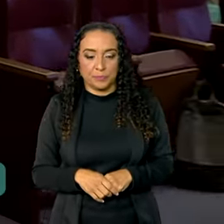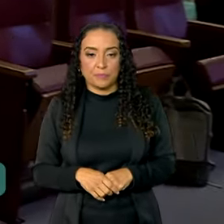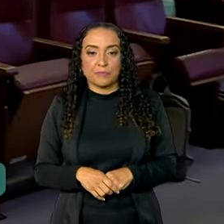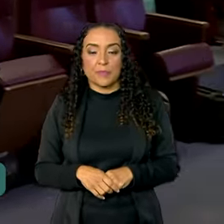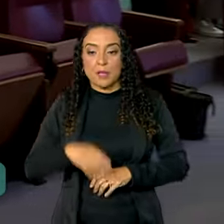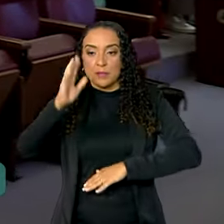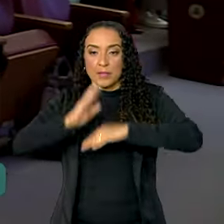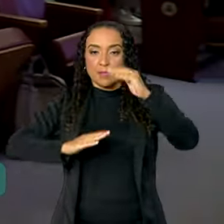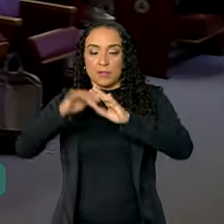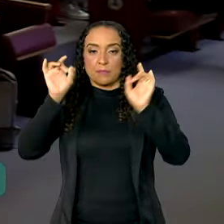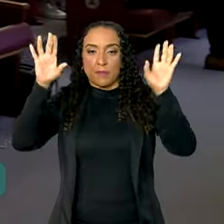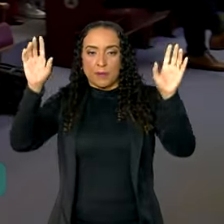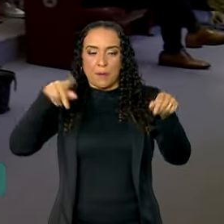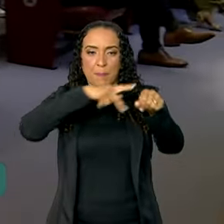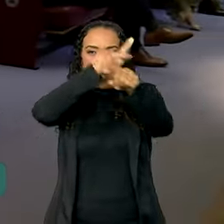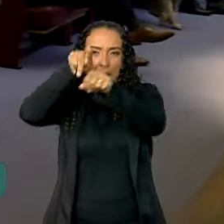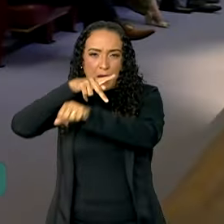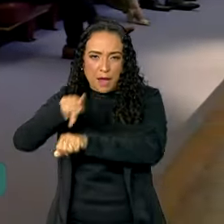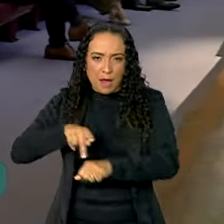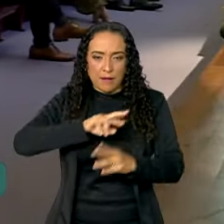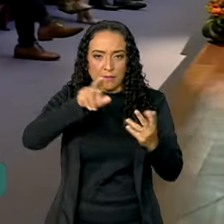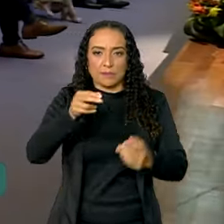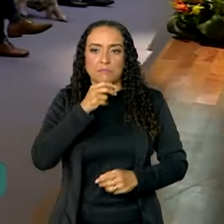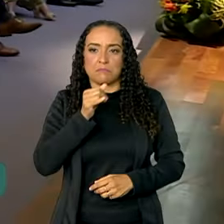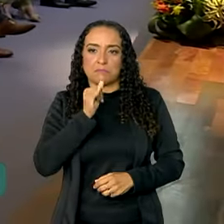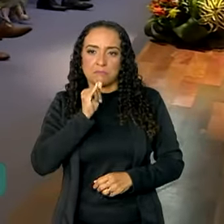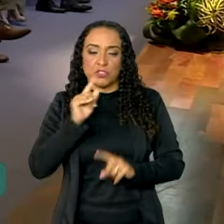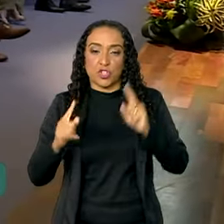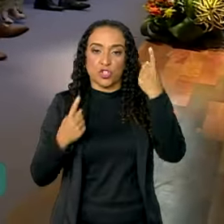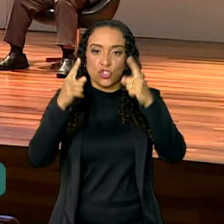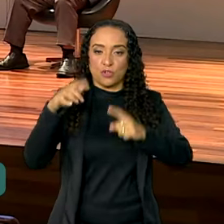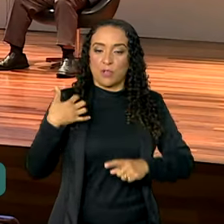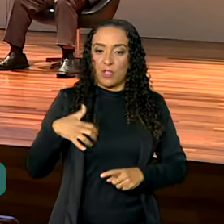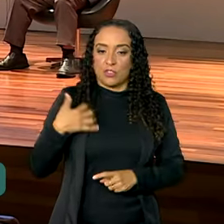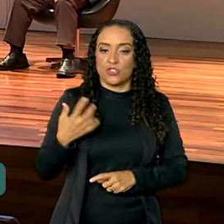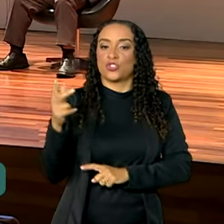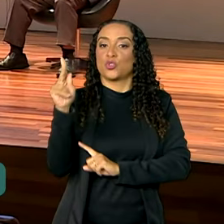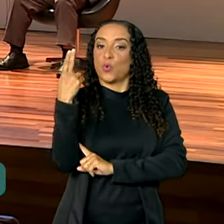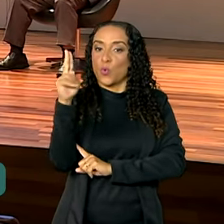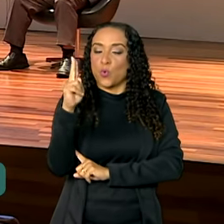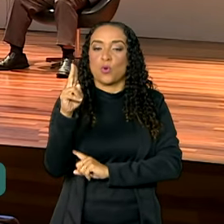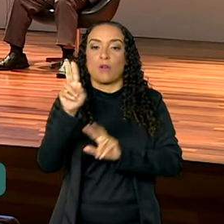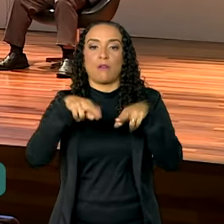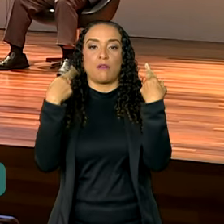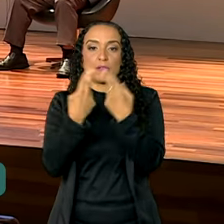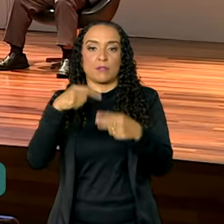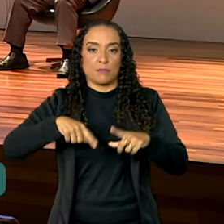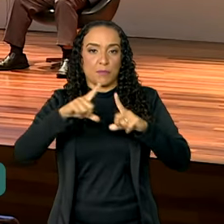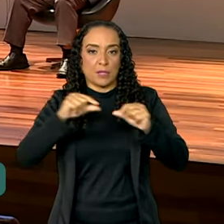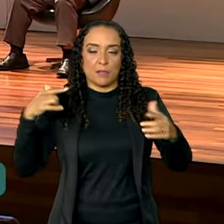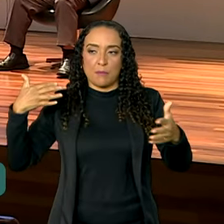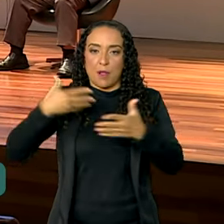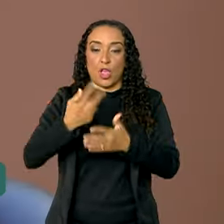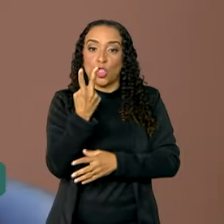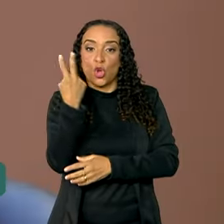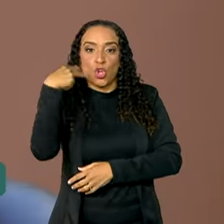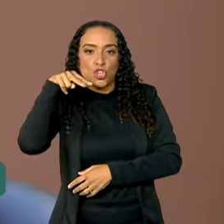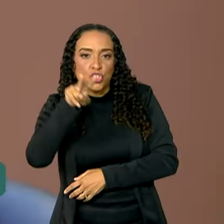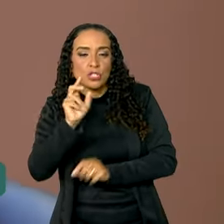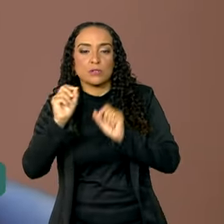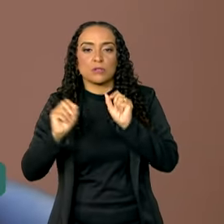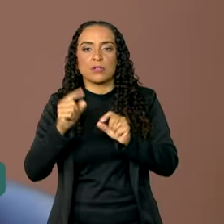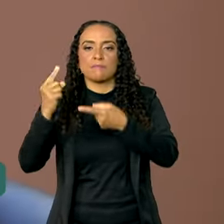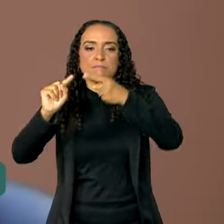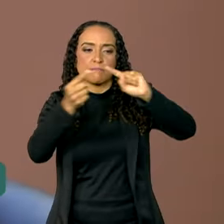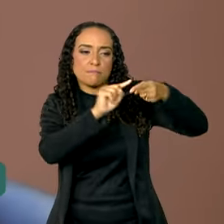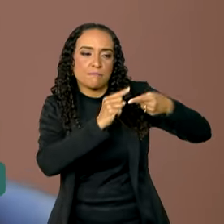Especialistas de vários países como Chile, Argentina e Uruguai se reuniram em Brasília durante dois dias para